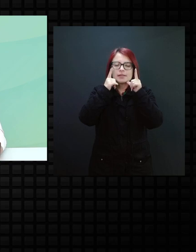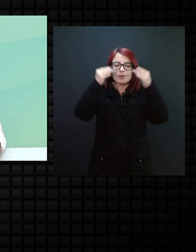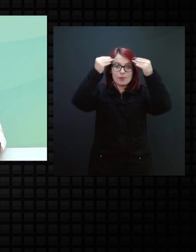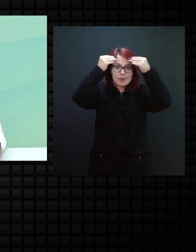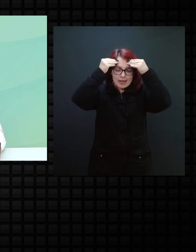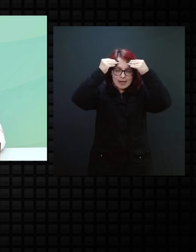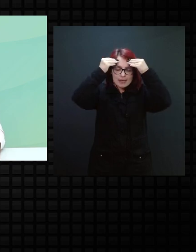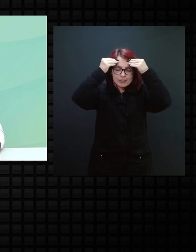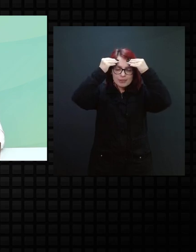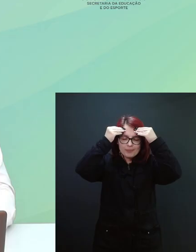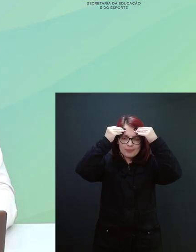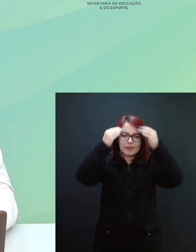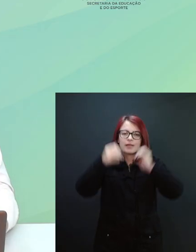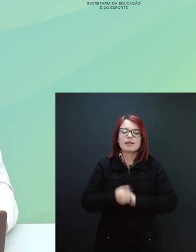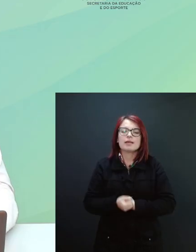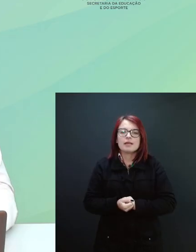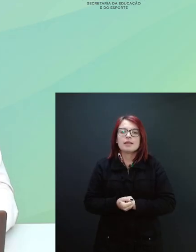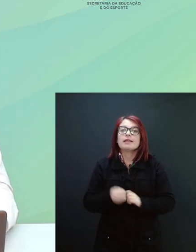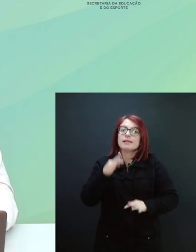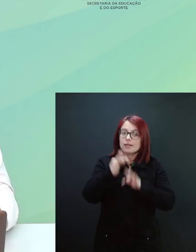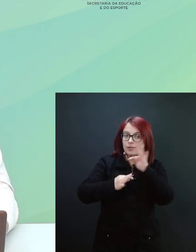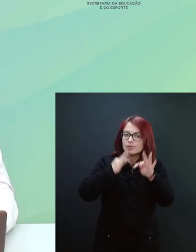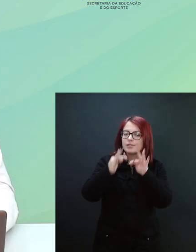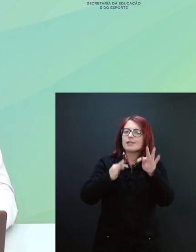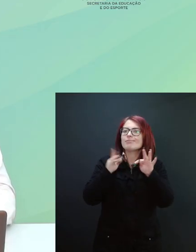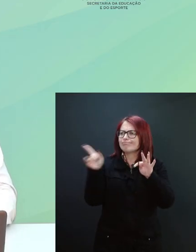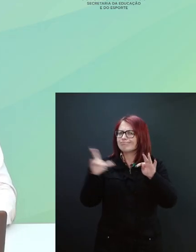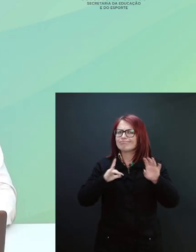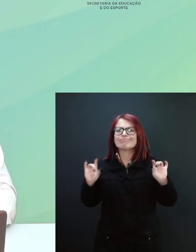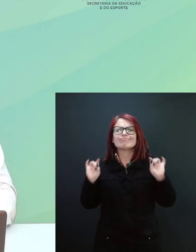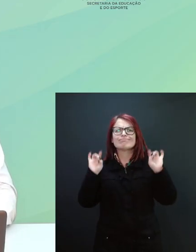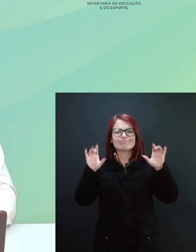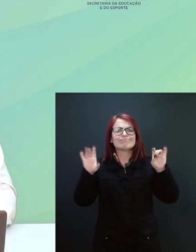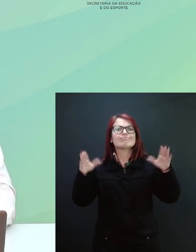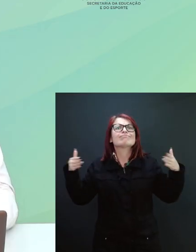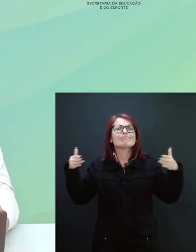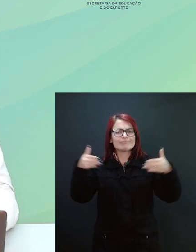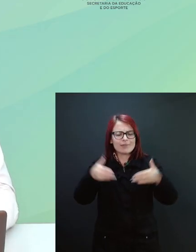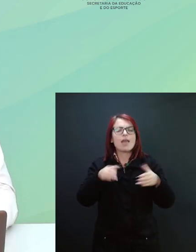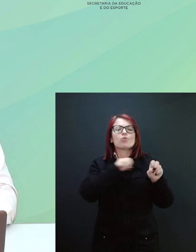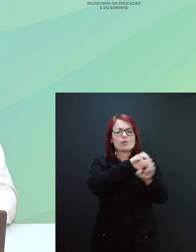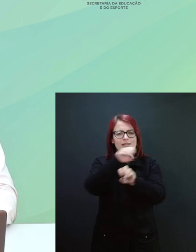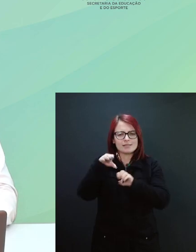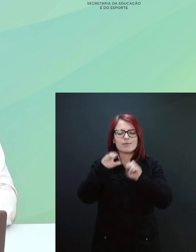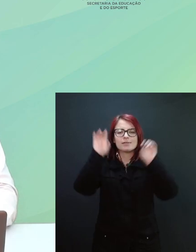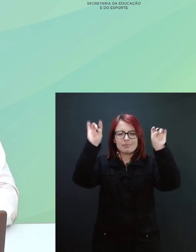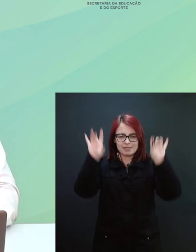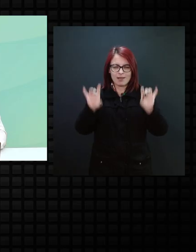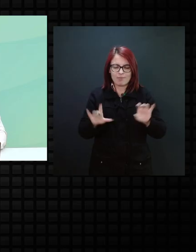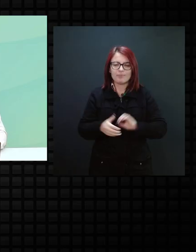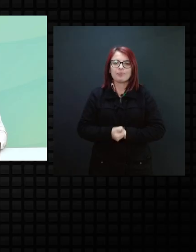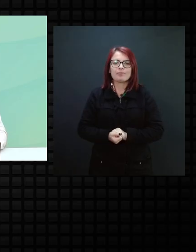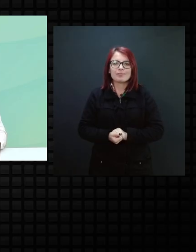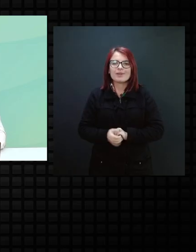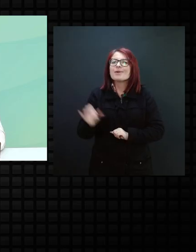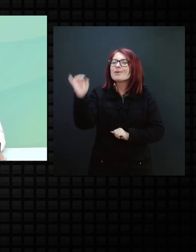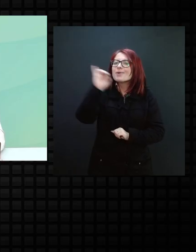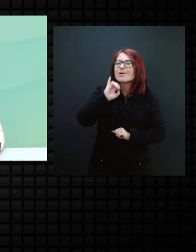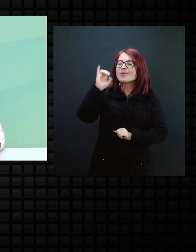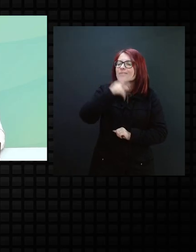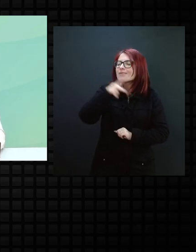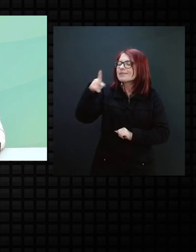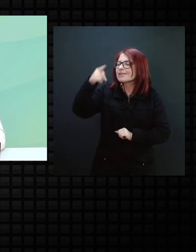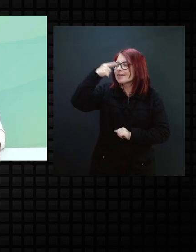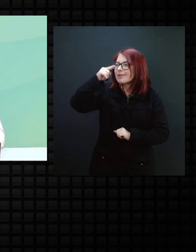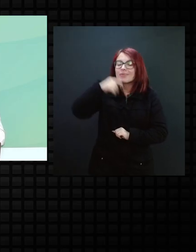Unopar, é especialista em educação especial. Oi, professora Carol. Oi, professor